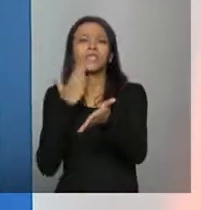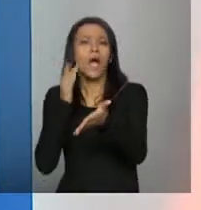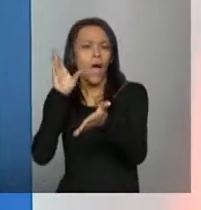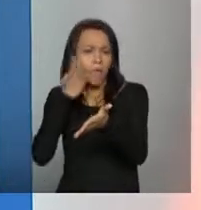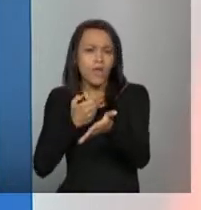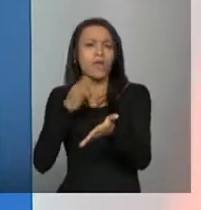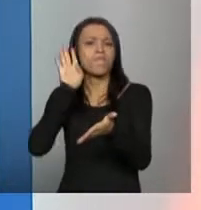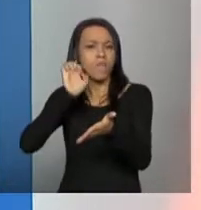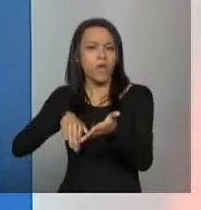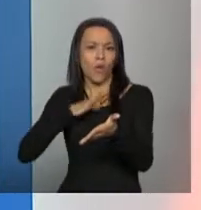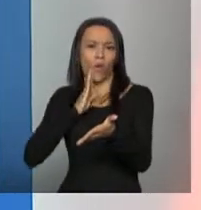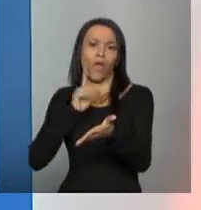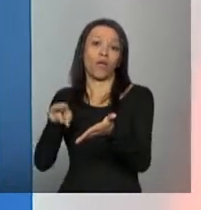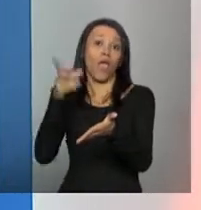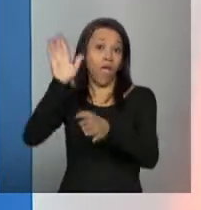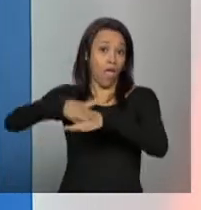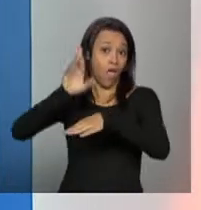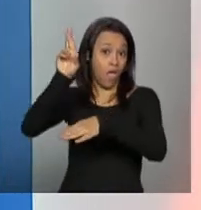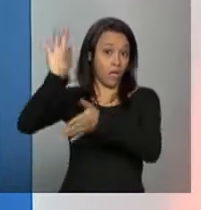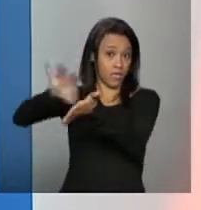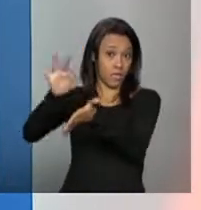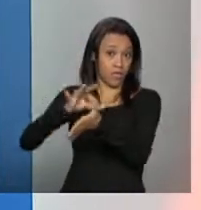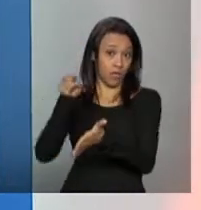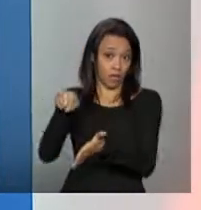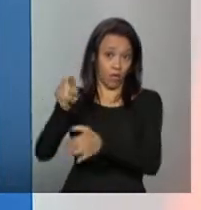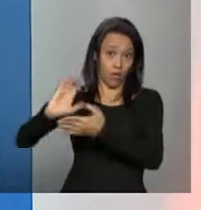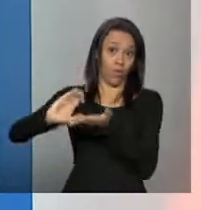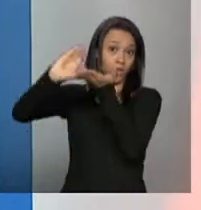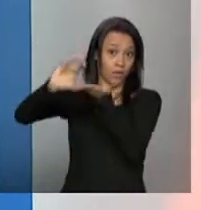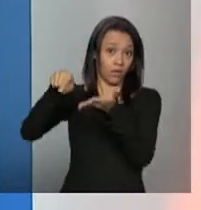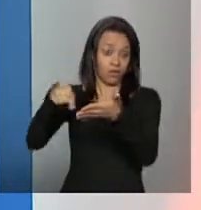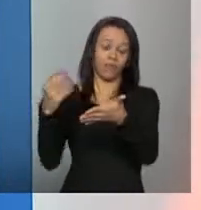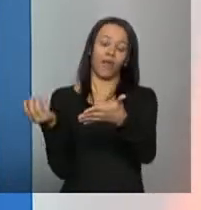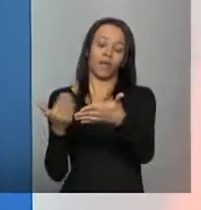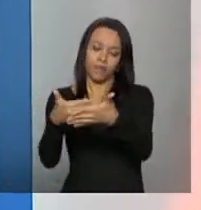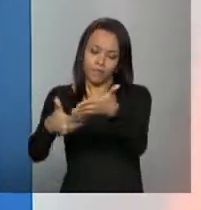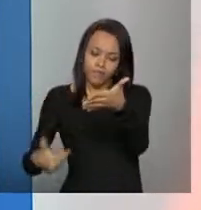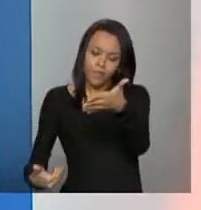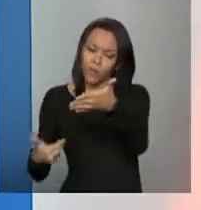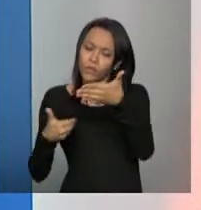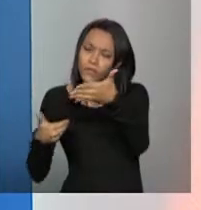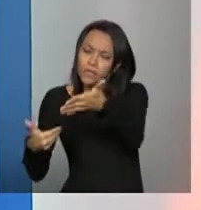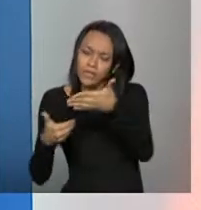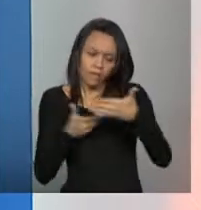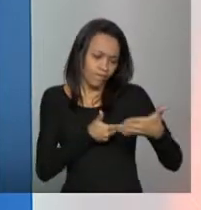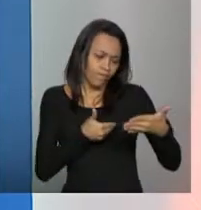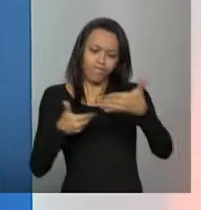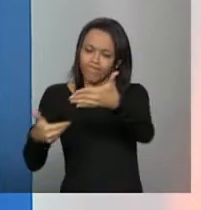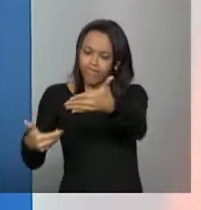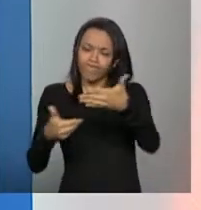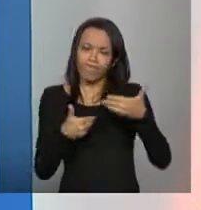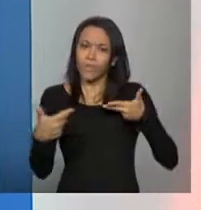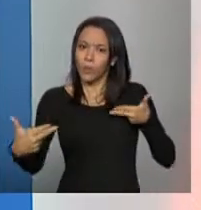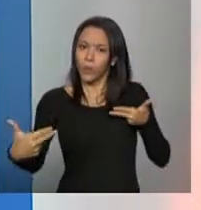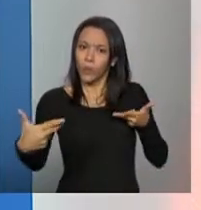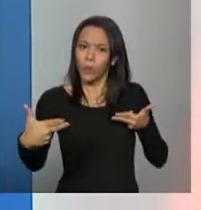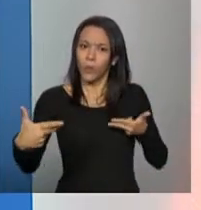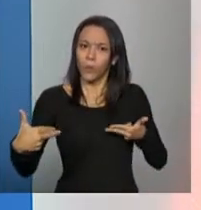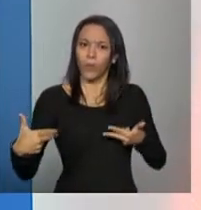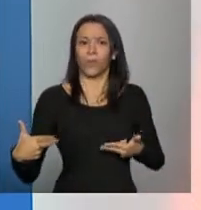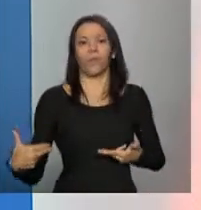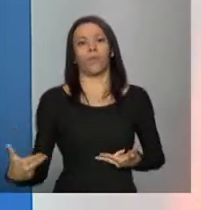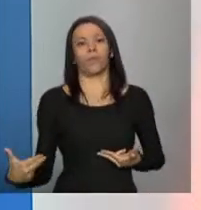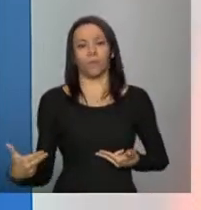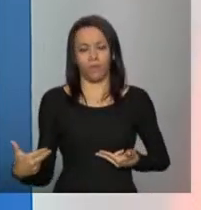conselho quem faz as inscrições das entidades, então tá sempre conferindo se os dados que eu tenho aqui são os dados que o